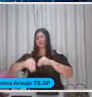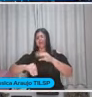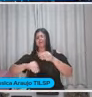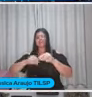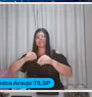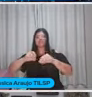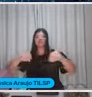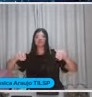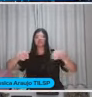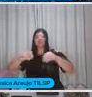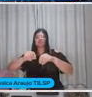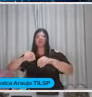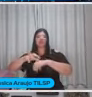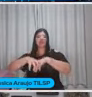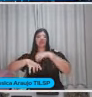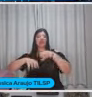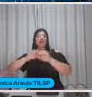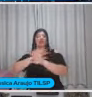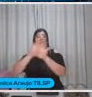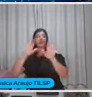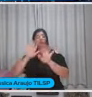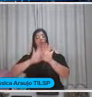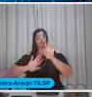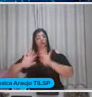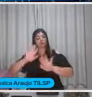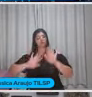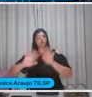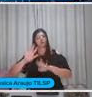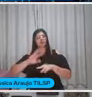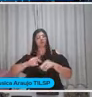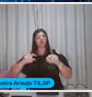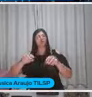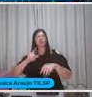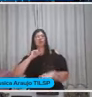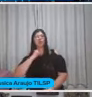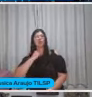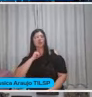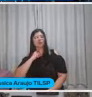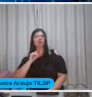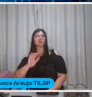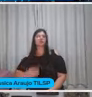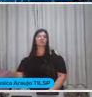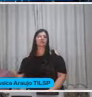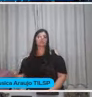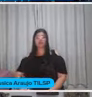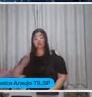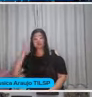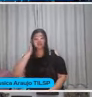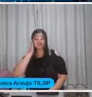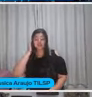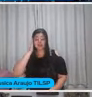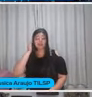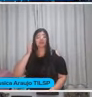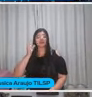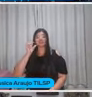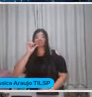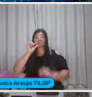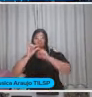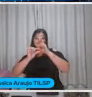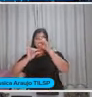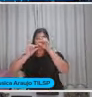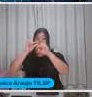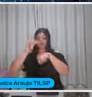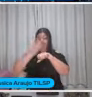a terra Claro que a gente Vai tomar cuidado De não colocar uma terra Contaminada Mas sabe? Esses são pequenos Pequenas